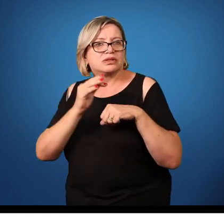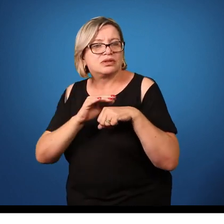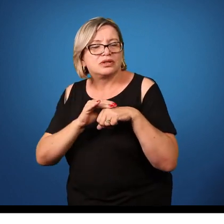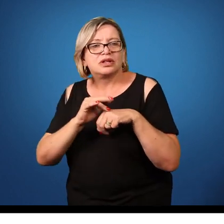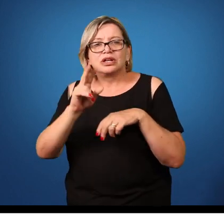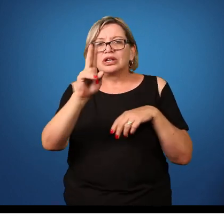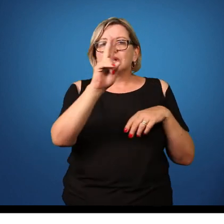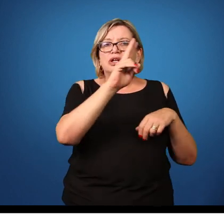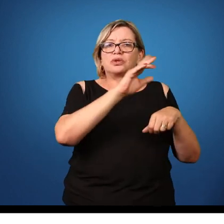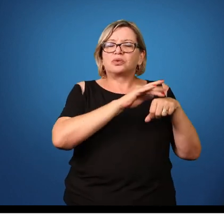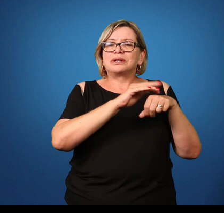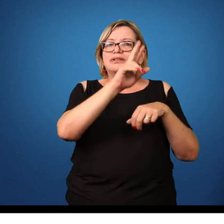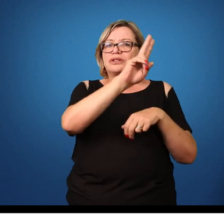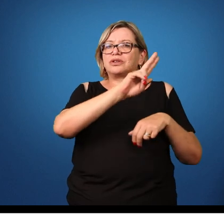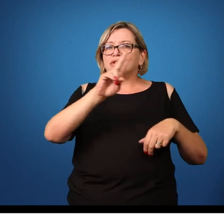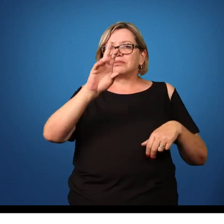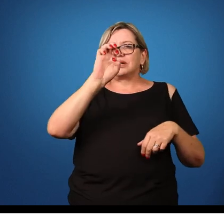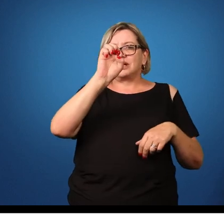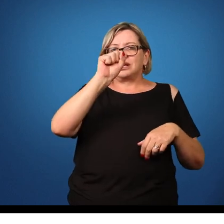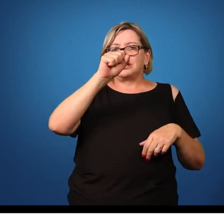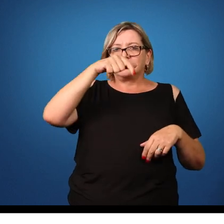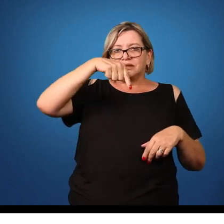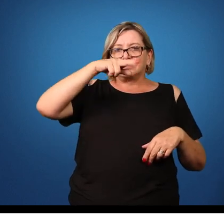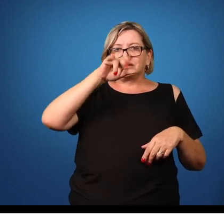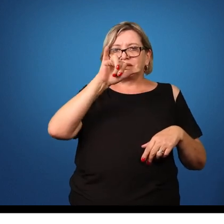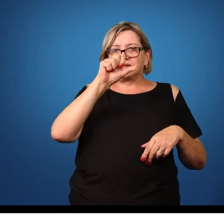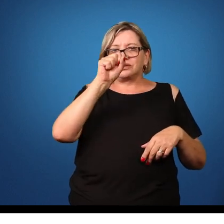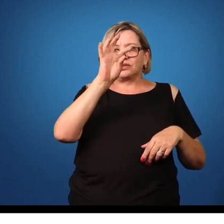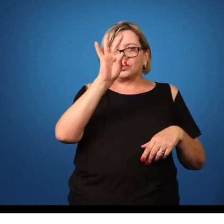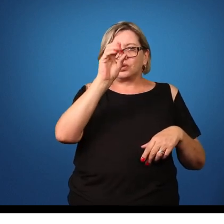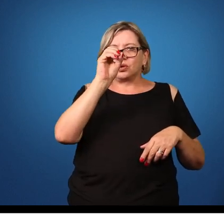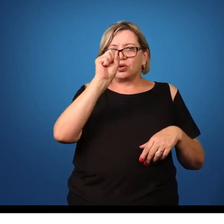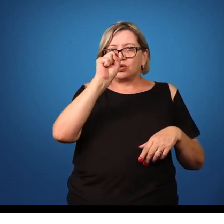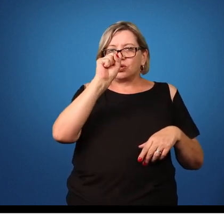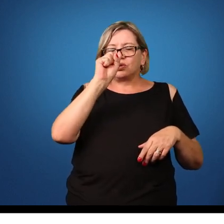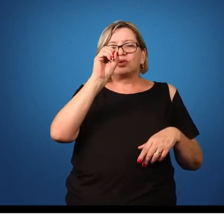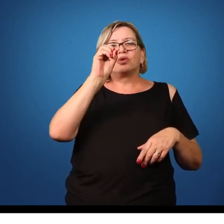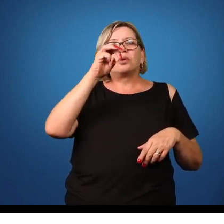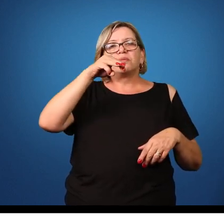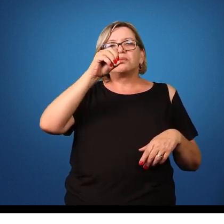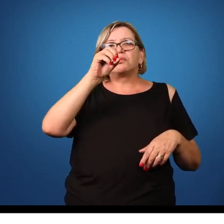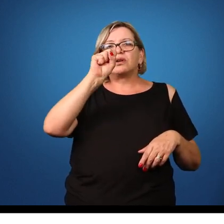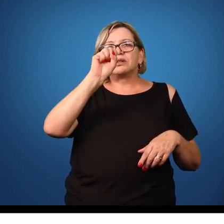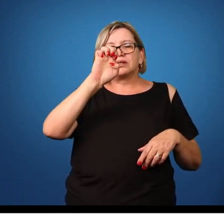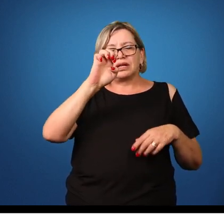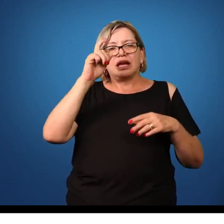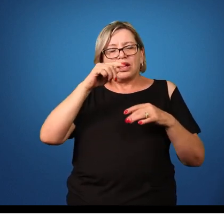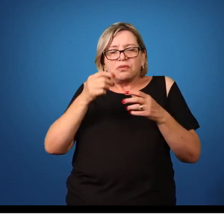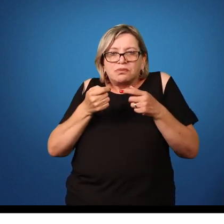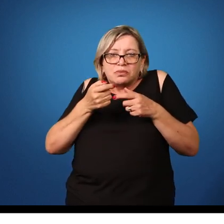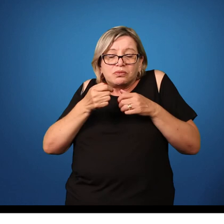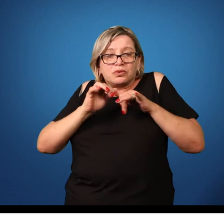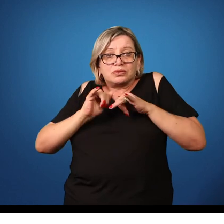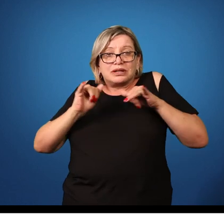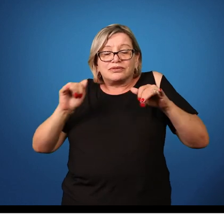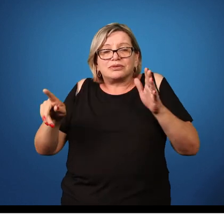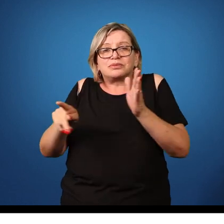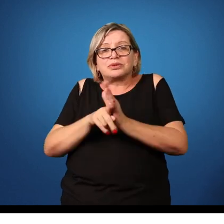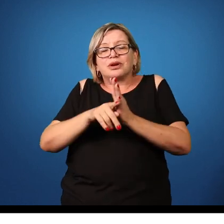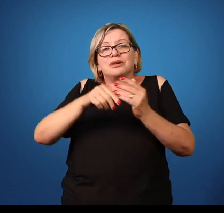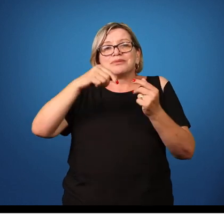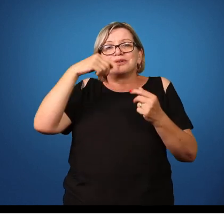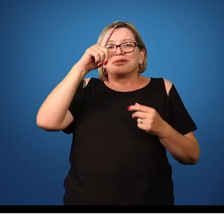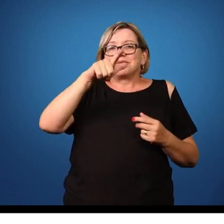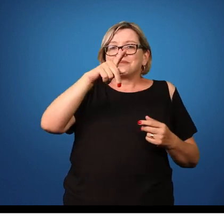denominada esquistossomose tá certo? Bom pessoal essas são algumas informações sobre plateumintos eu espero que vocês tenham